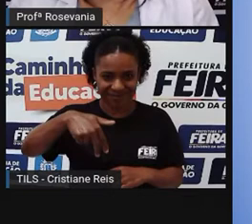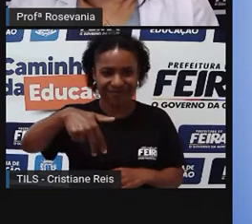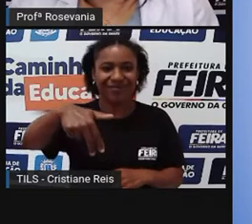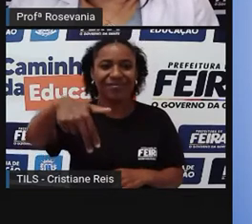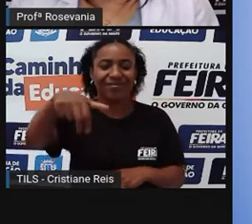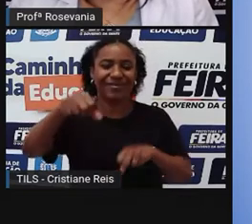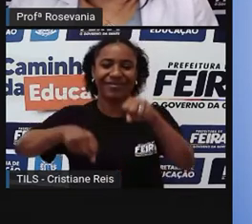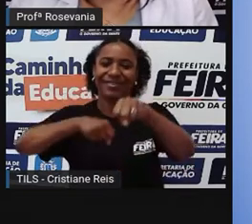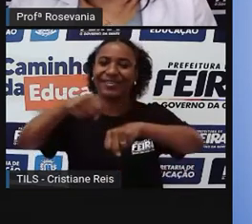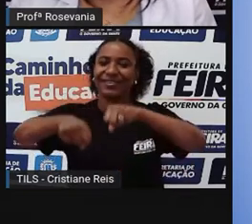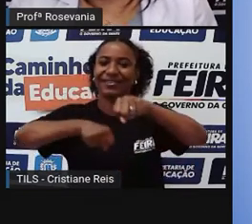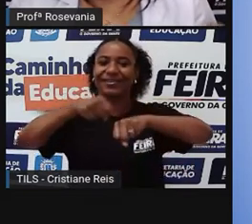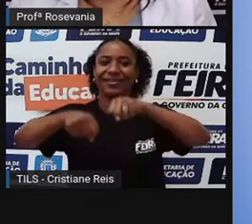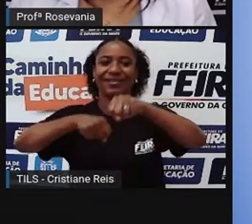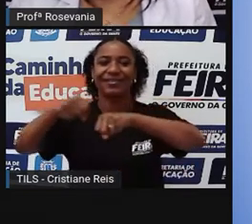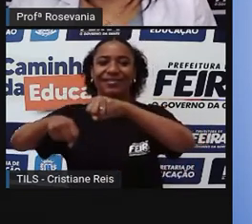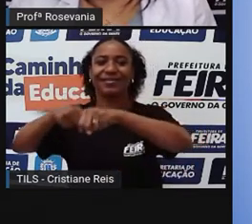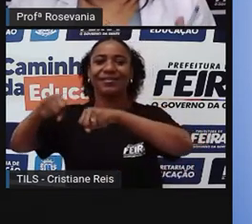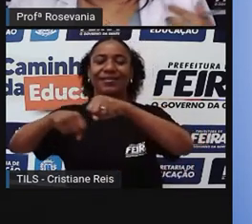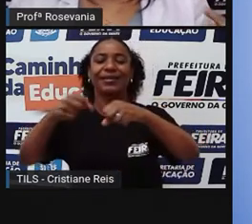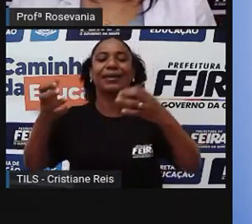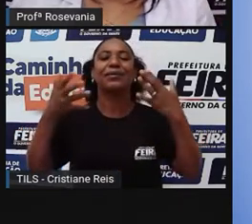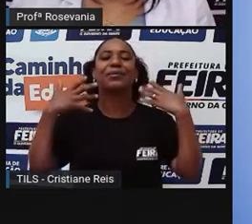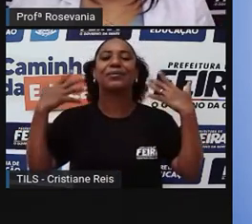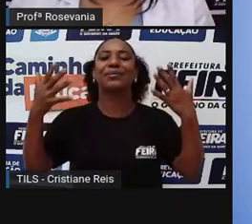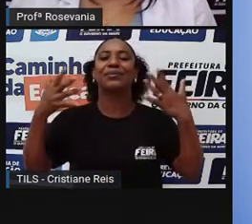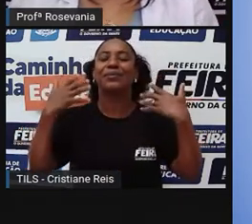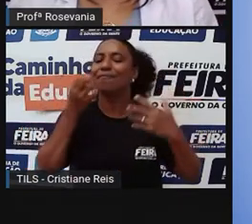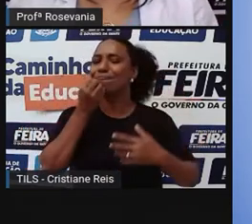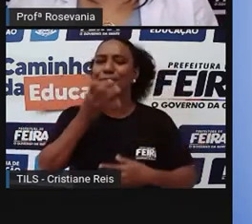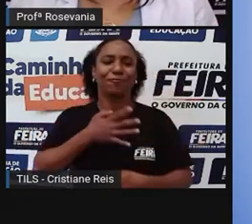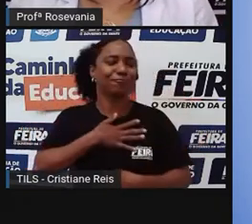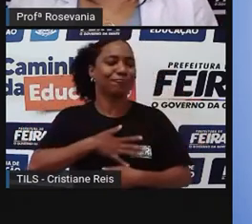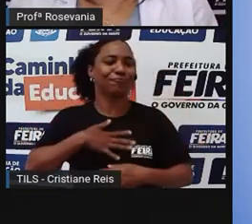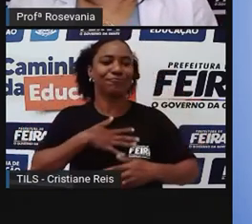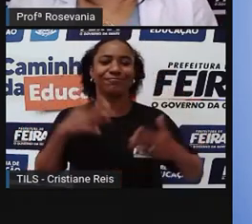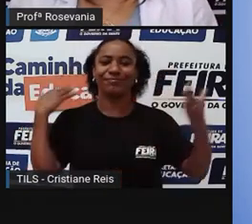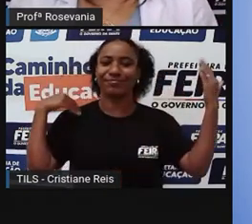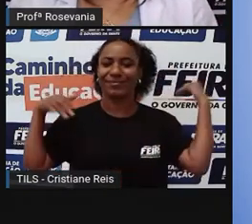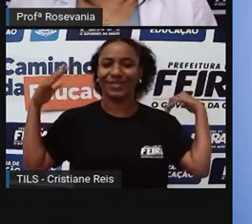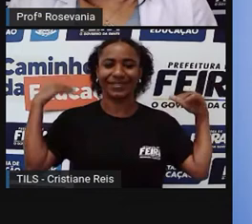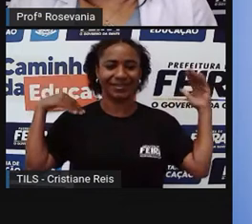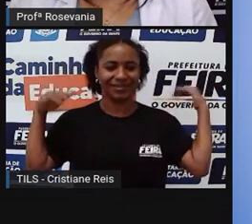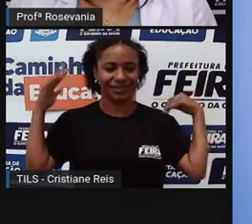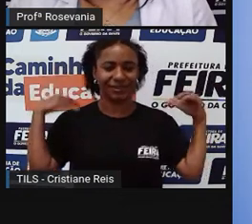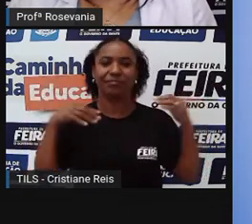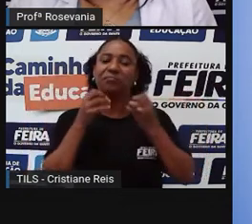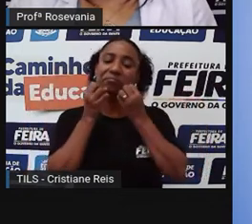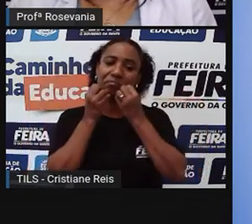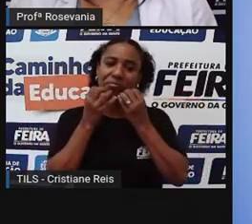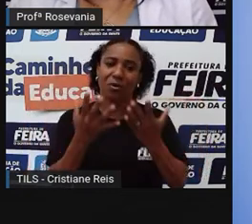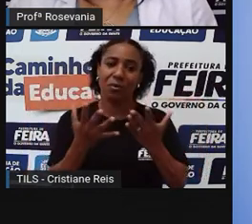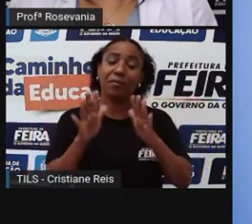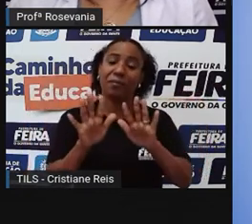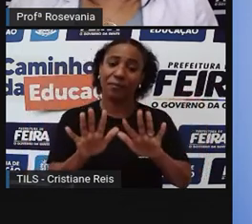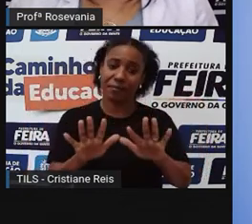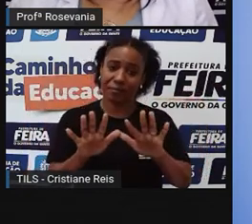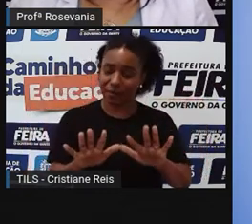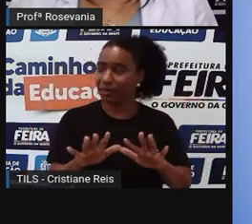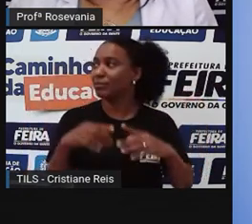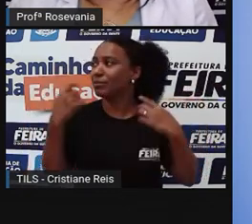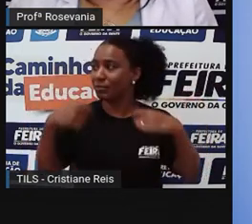exercícios físicos. O ambiente ficou agradável para você passear, para ter um espaço de lazer diferenciado, mas ainda assim,